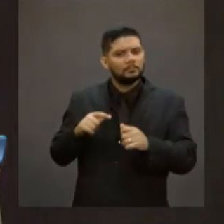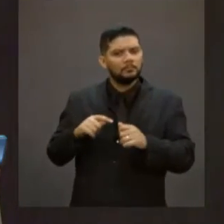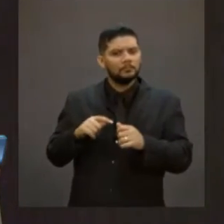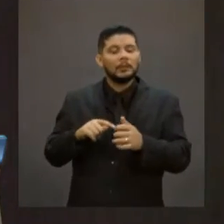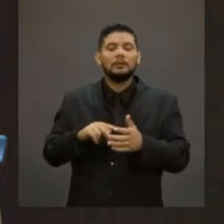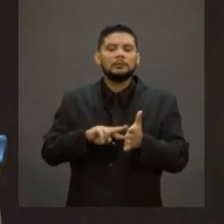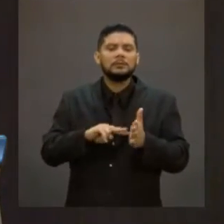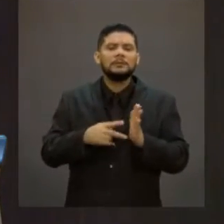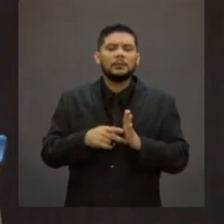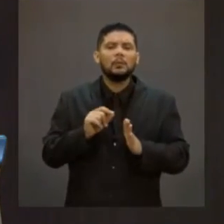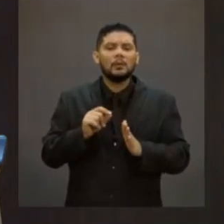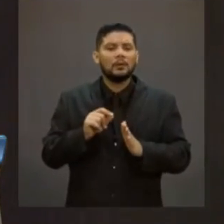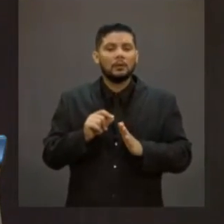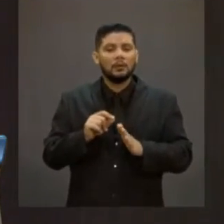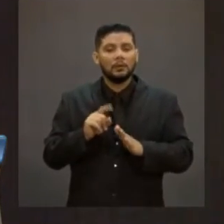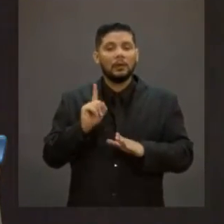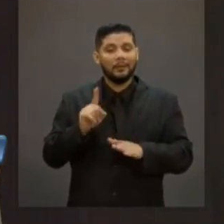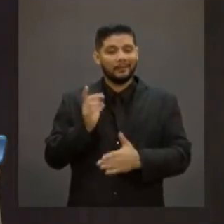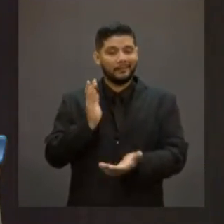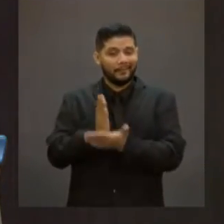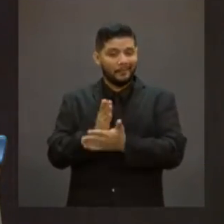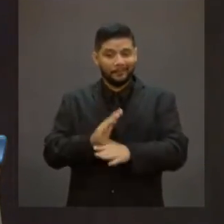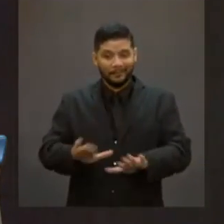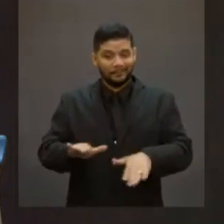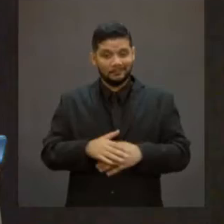De invalidez, doença,